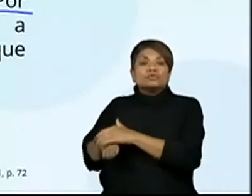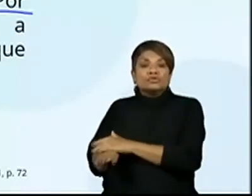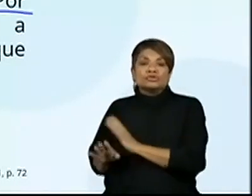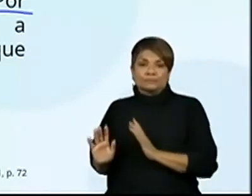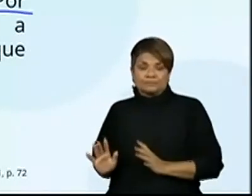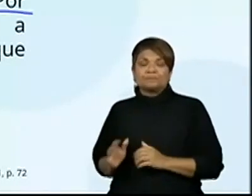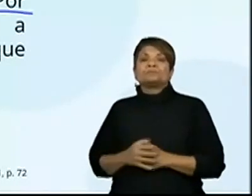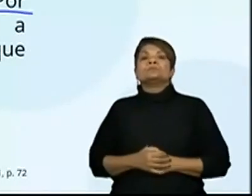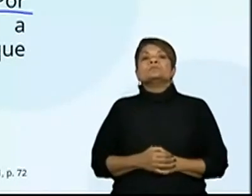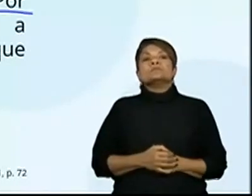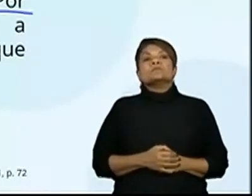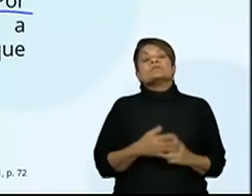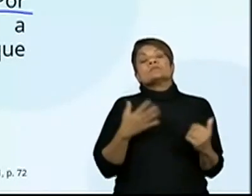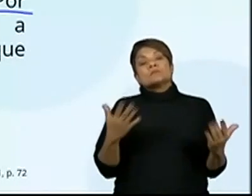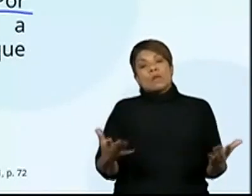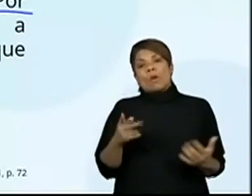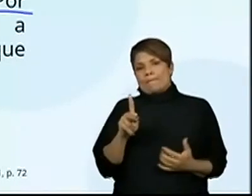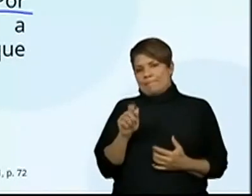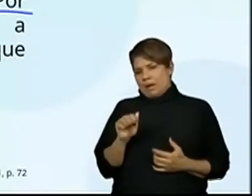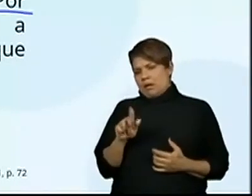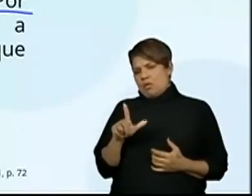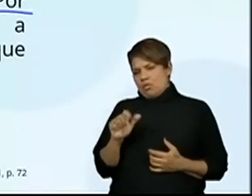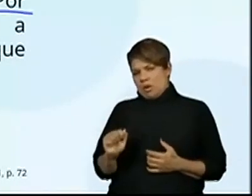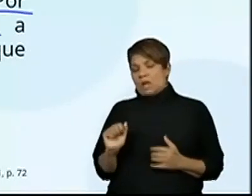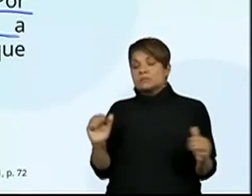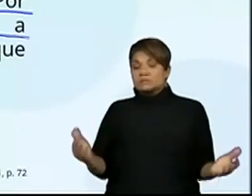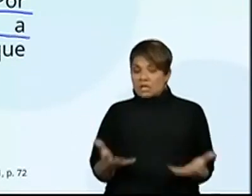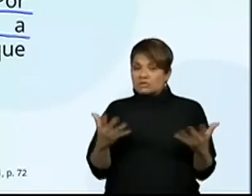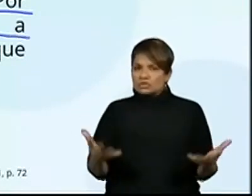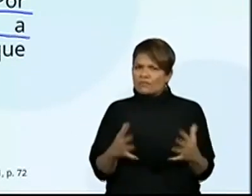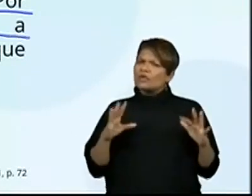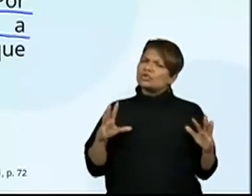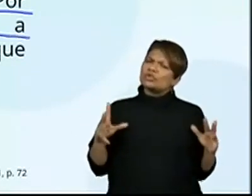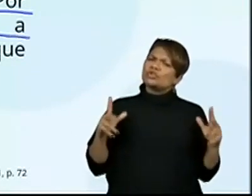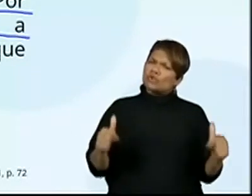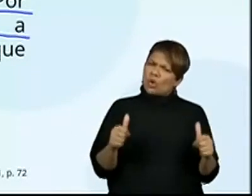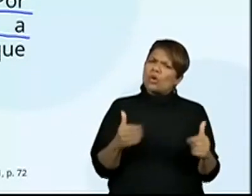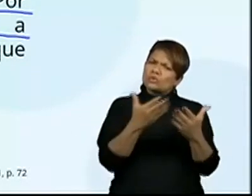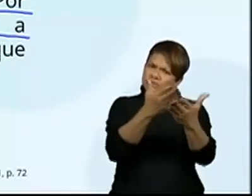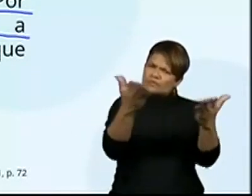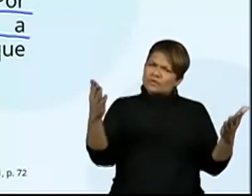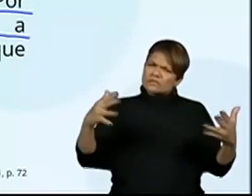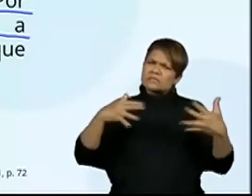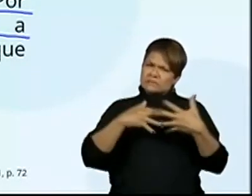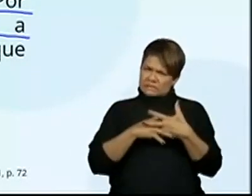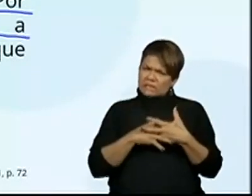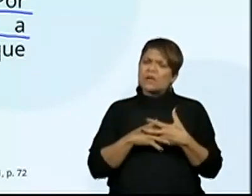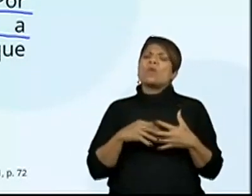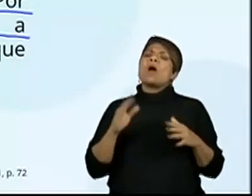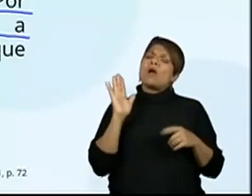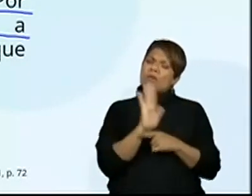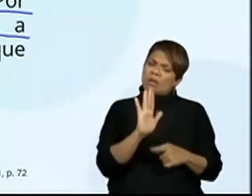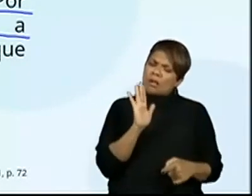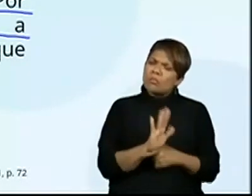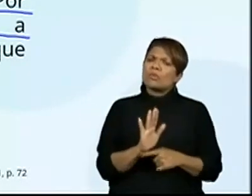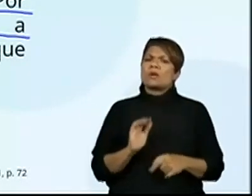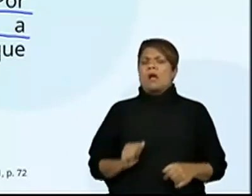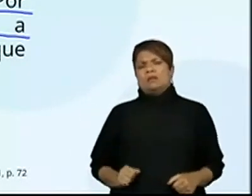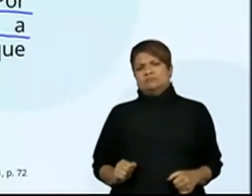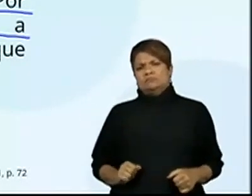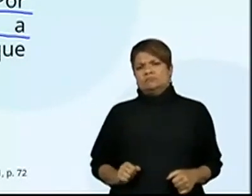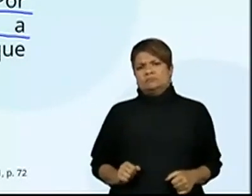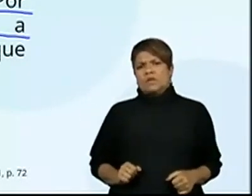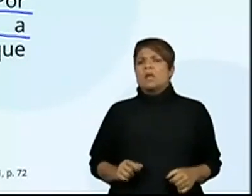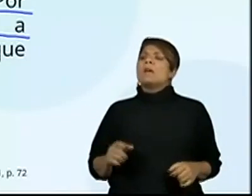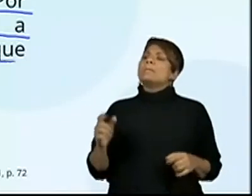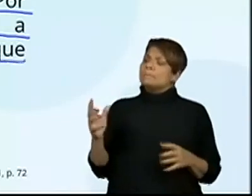motivo, ela incentiva todos os cidadãos a colaborarem, apoiando as ações de